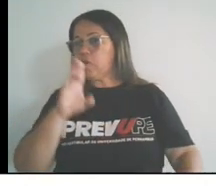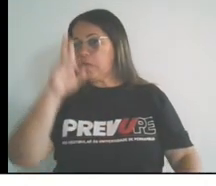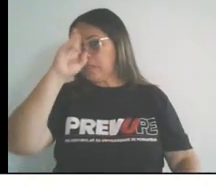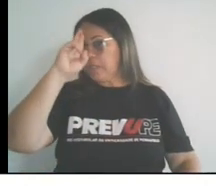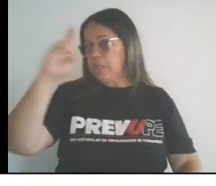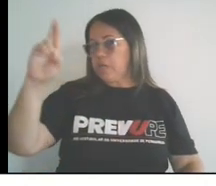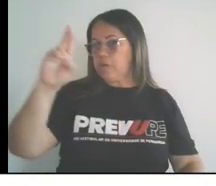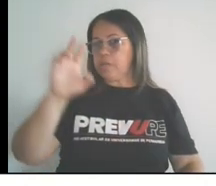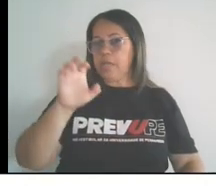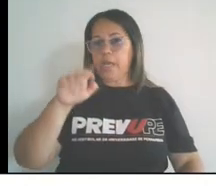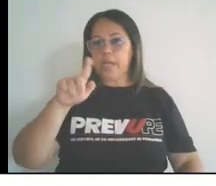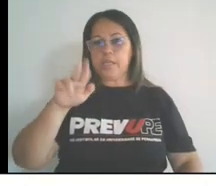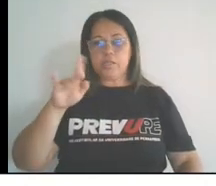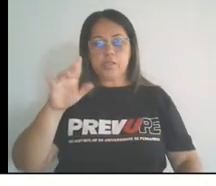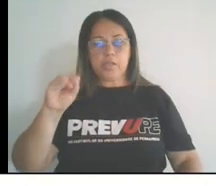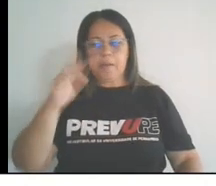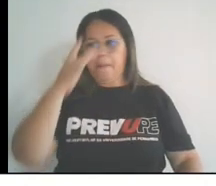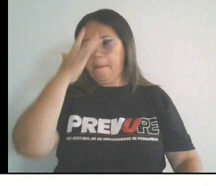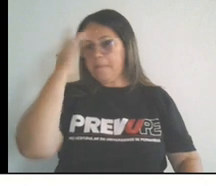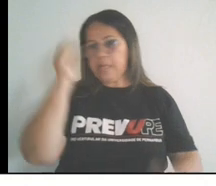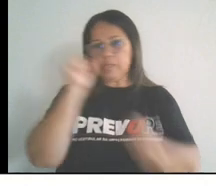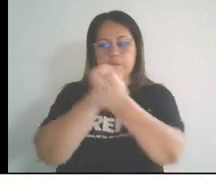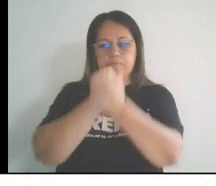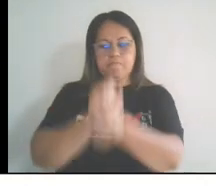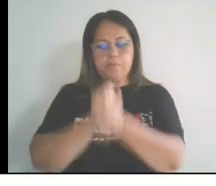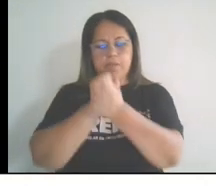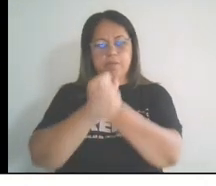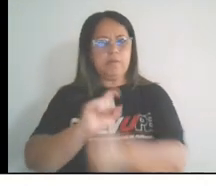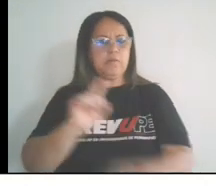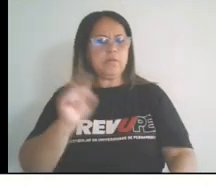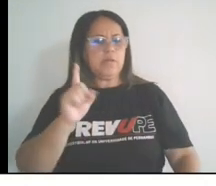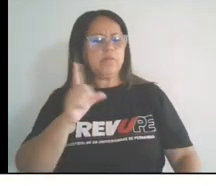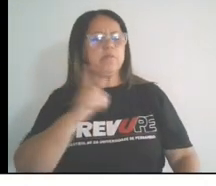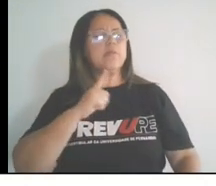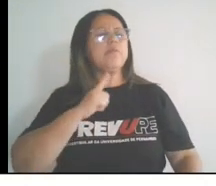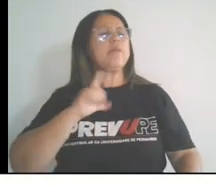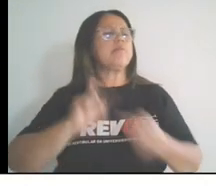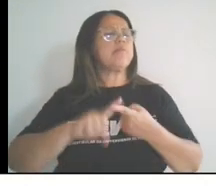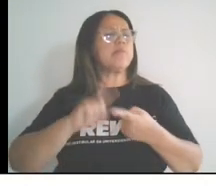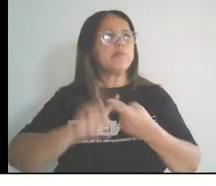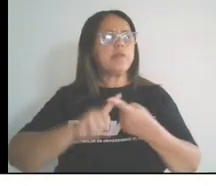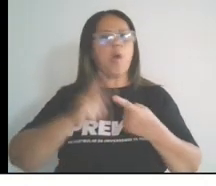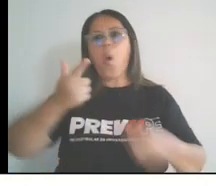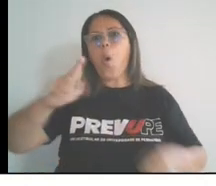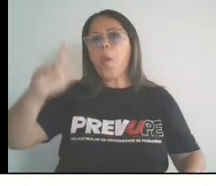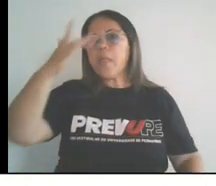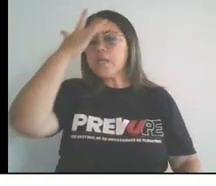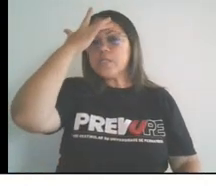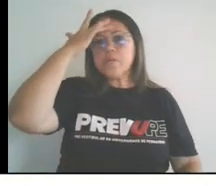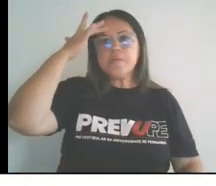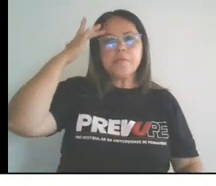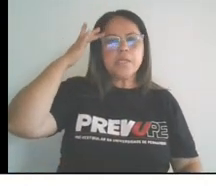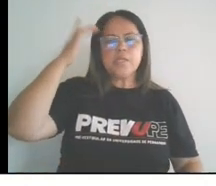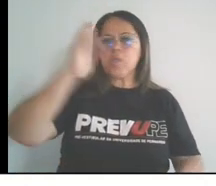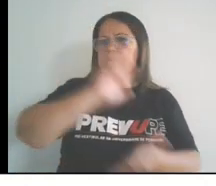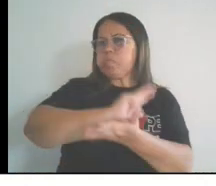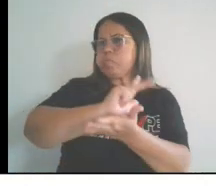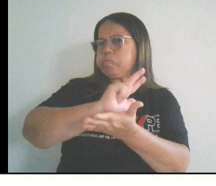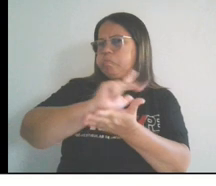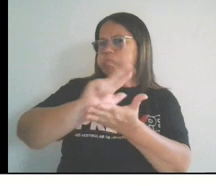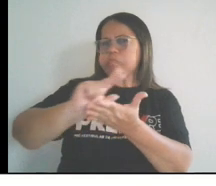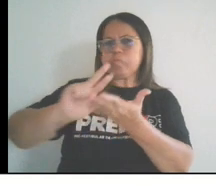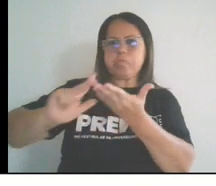escravizadas. Além deles, haviam pessoas que, de diversas ocupações, vamos dizer assim,